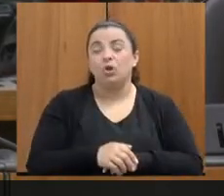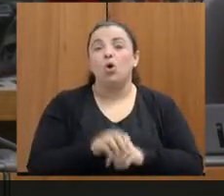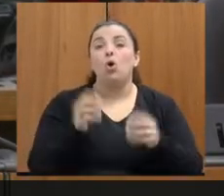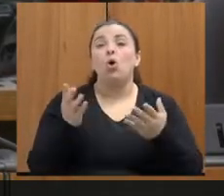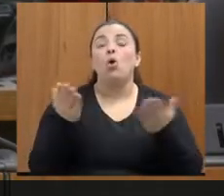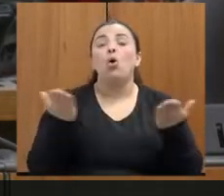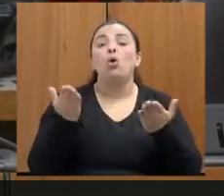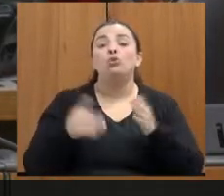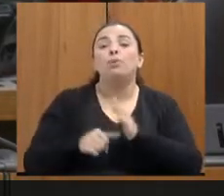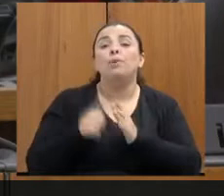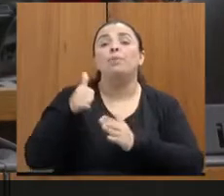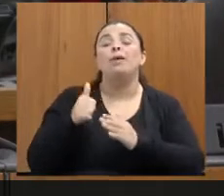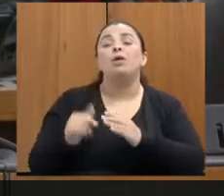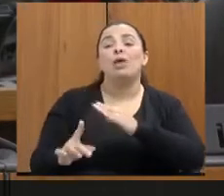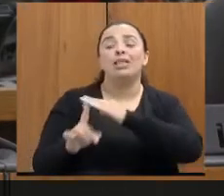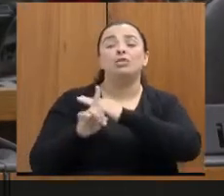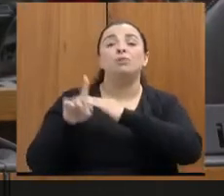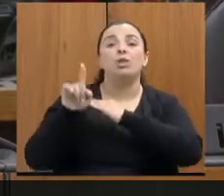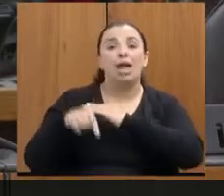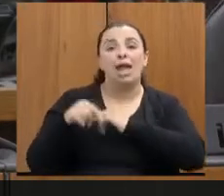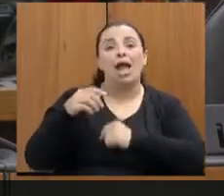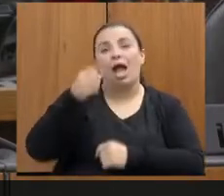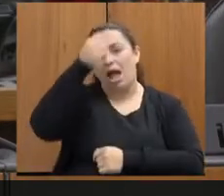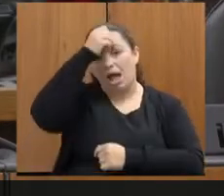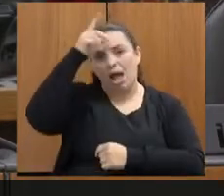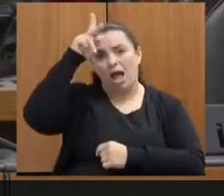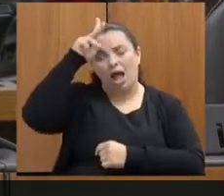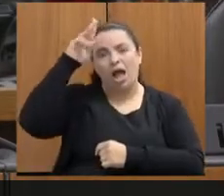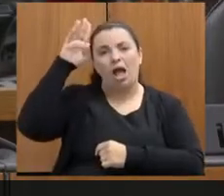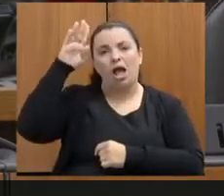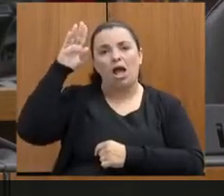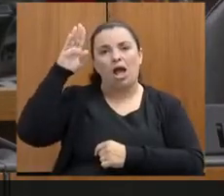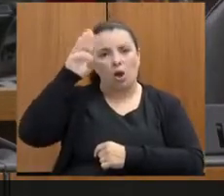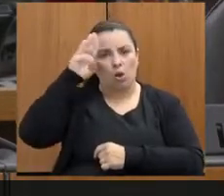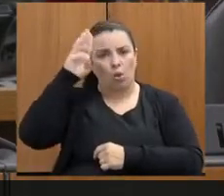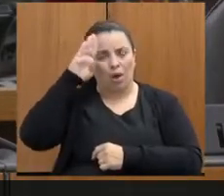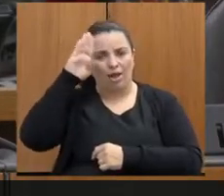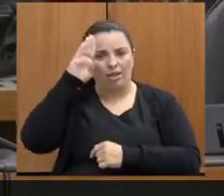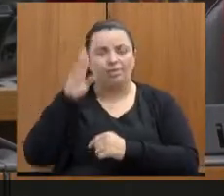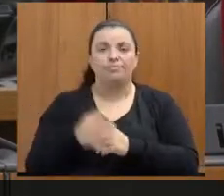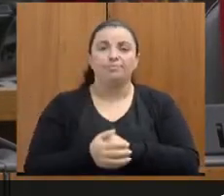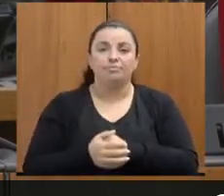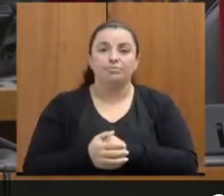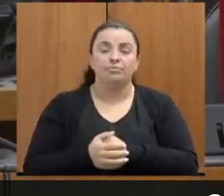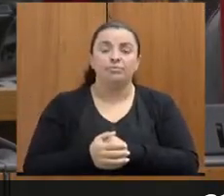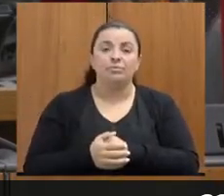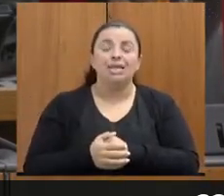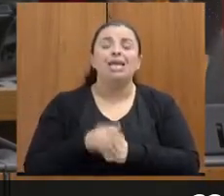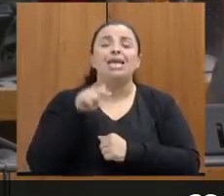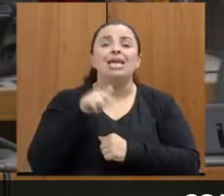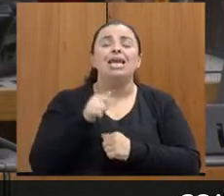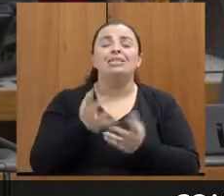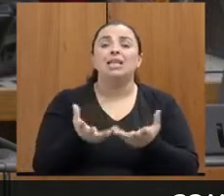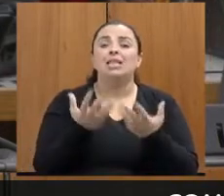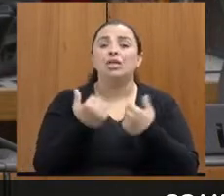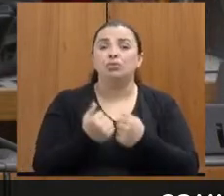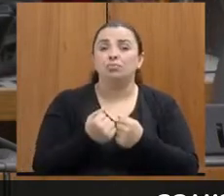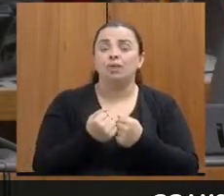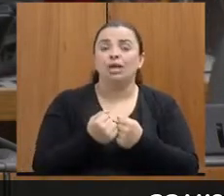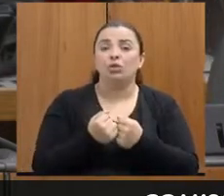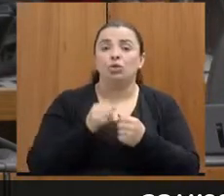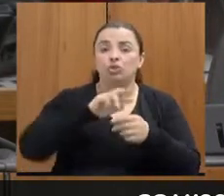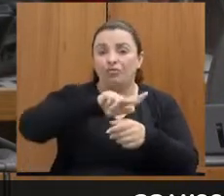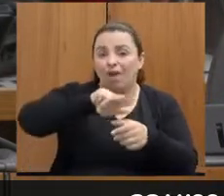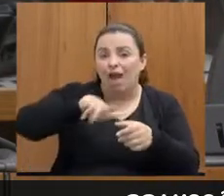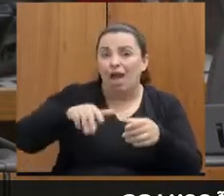E a equipe multidisciplinar de atendimento, ela só entra no atendimento da DEAN de Diamantina quando